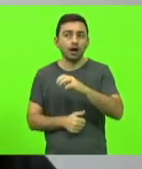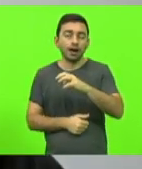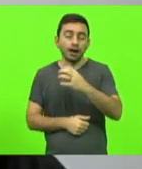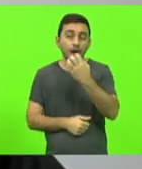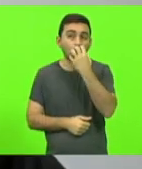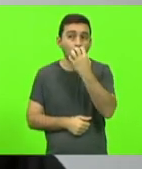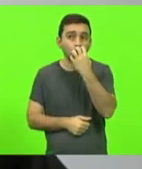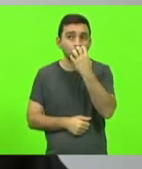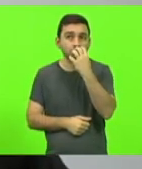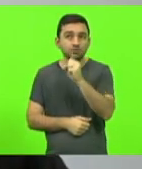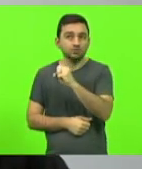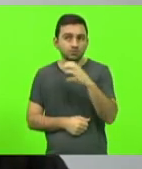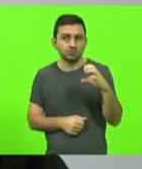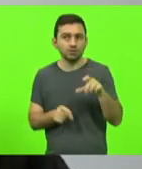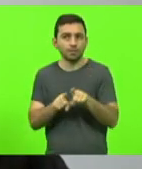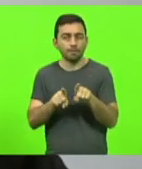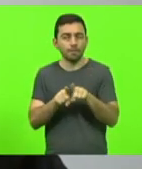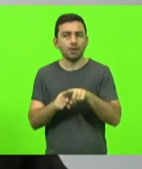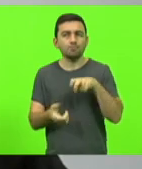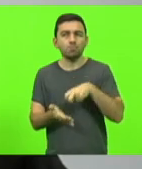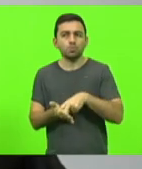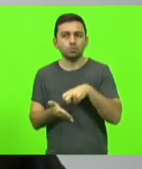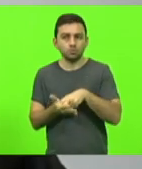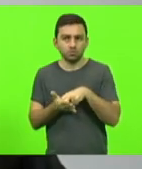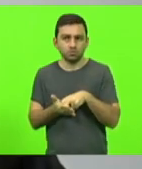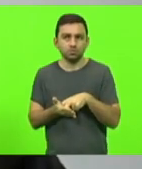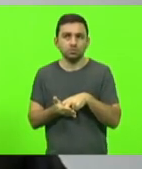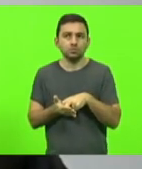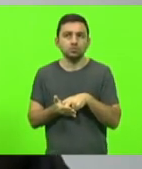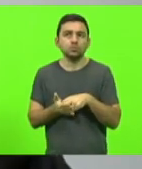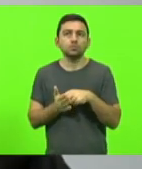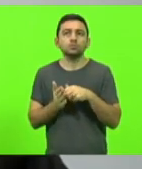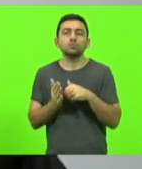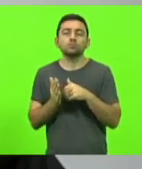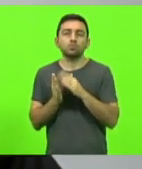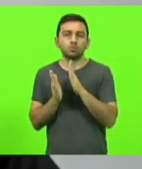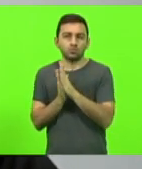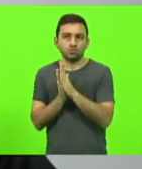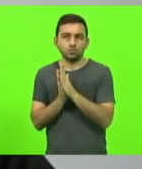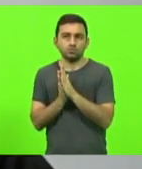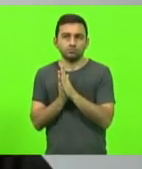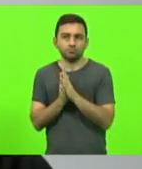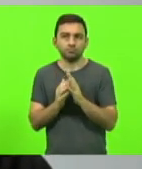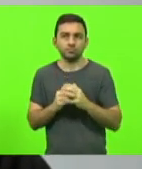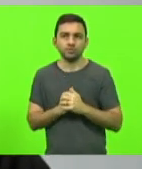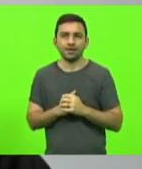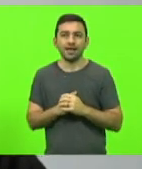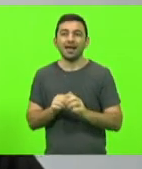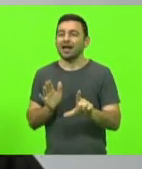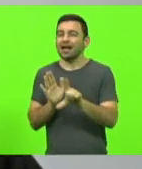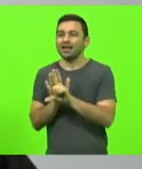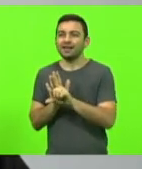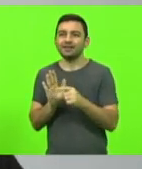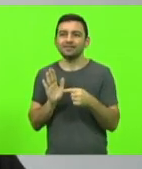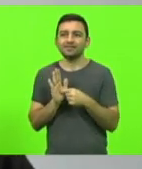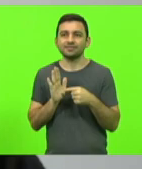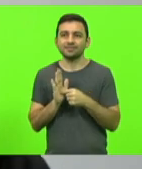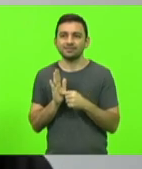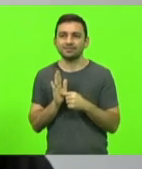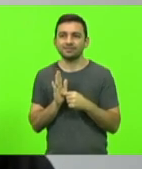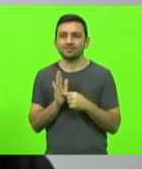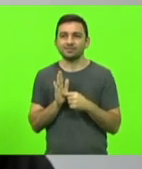Catarina e multa, se caso ocorra. E a lei, ela não tem nenhum tipo de